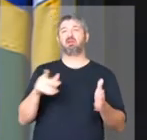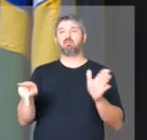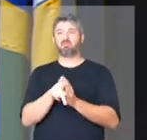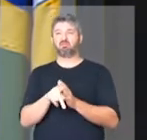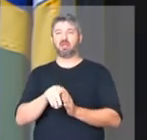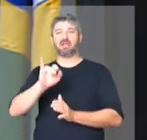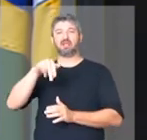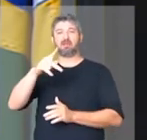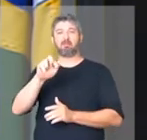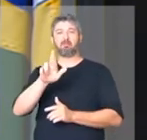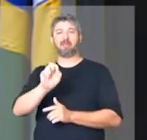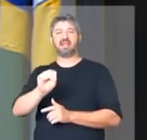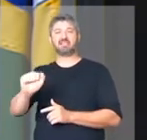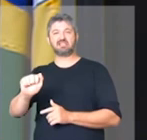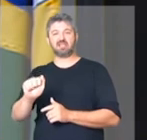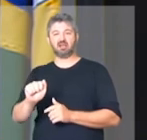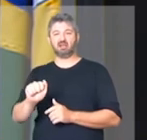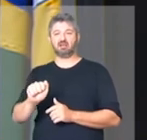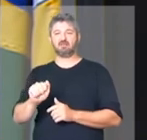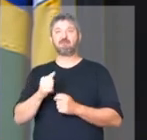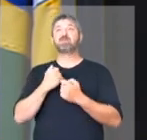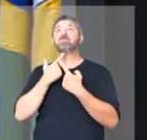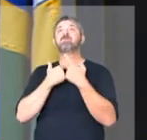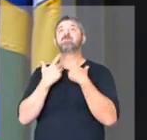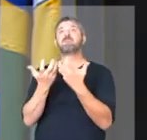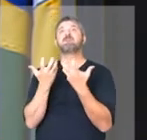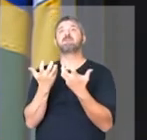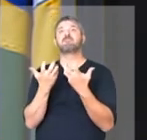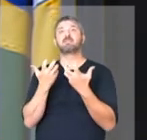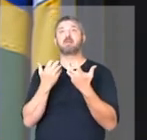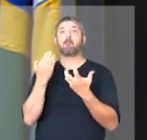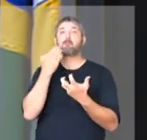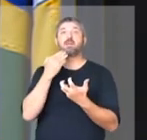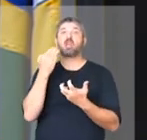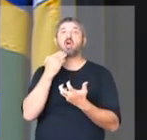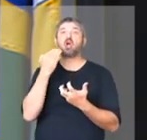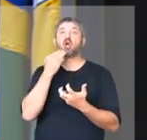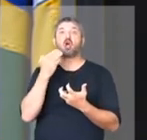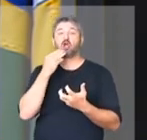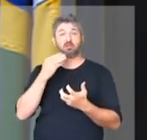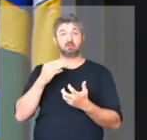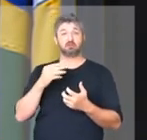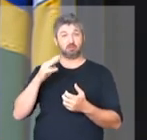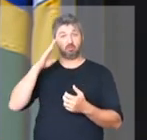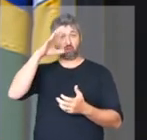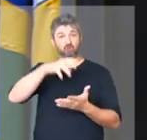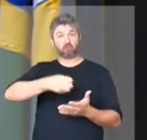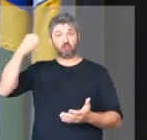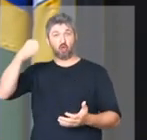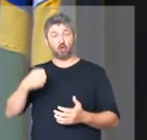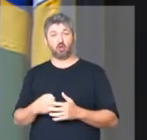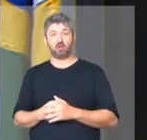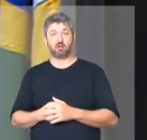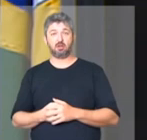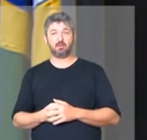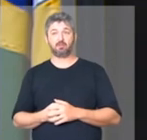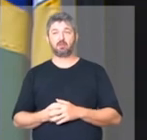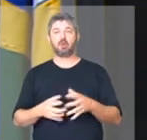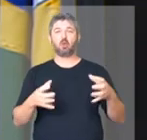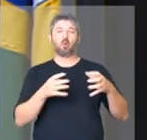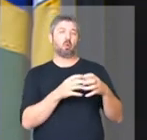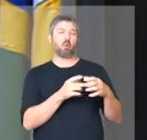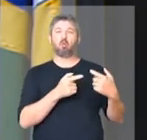imprensa sedenta por bilhões que foram retirados de si e de uma oposição